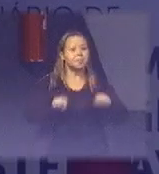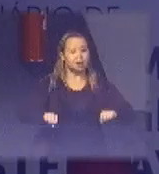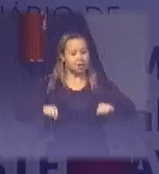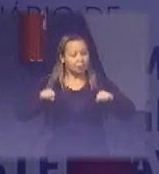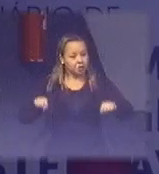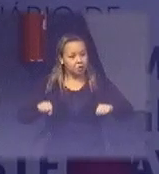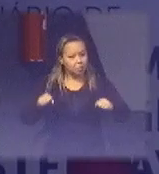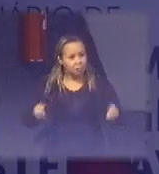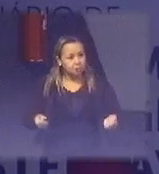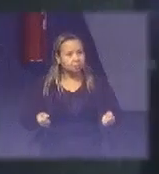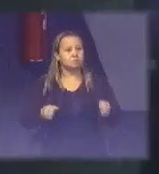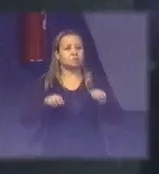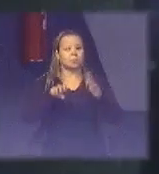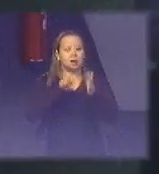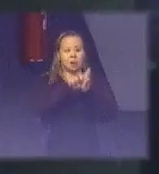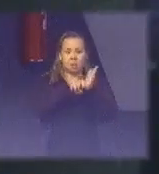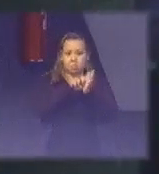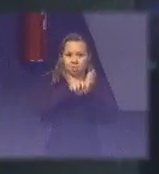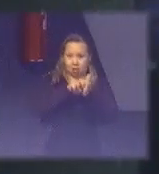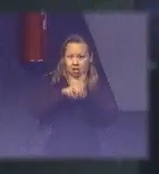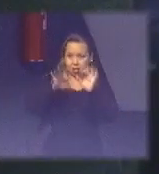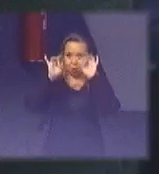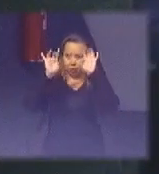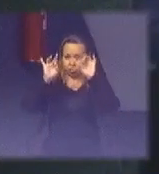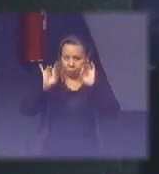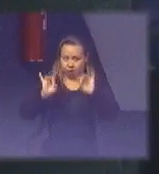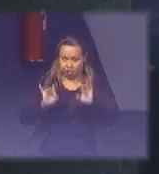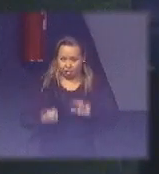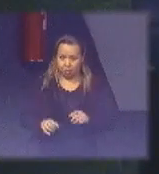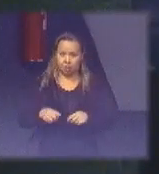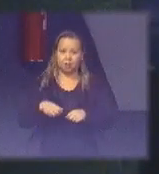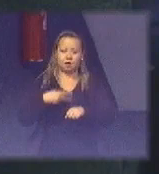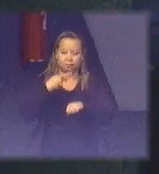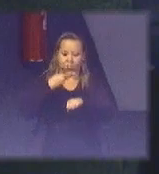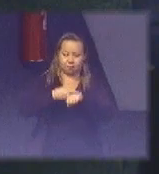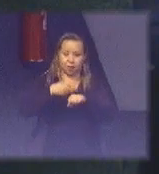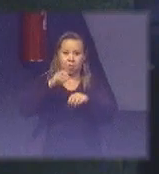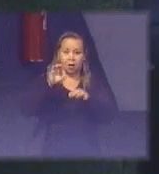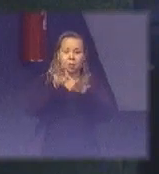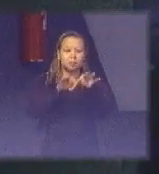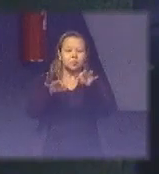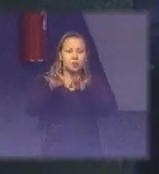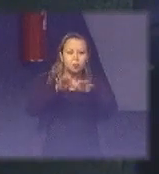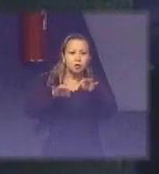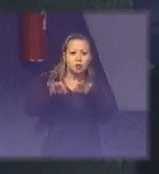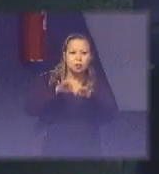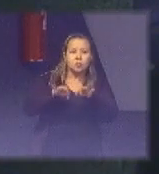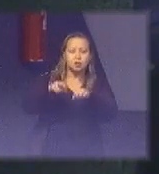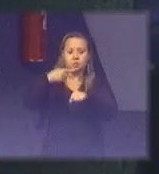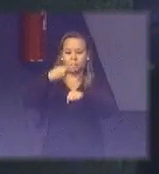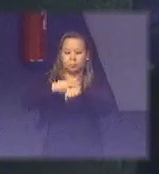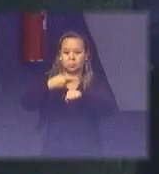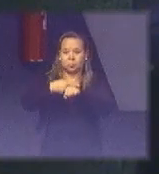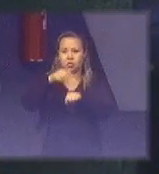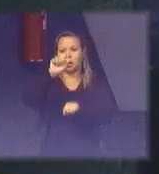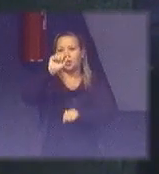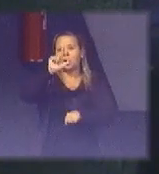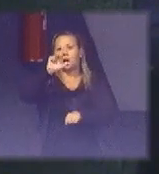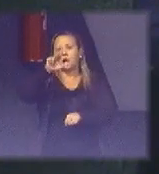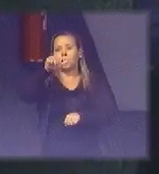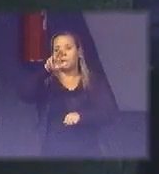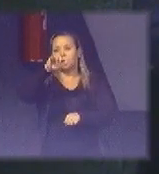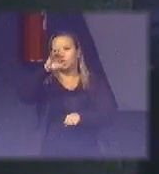são específicas, elas são constituídas de alumínio aeronáutico, existe uma empresa especializada lá em